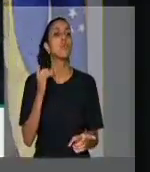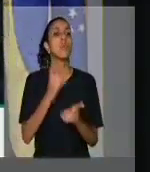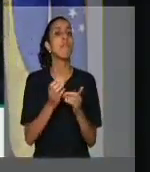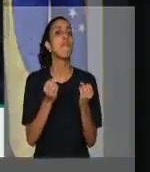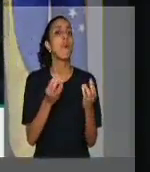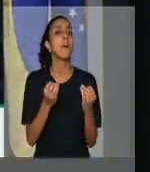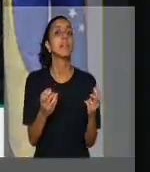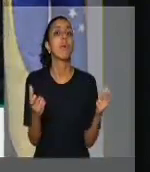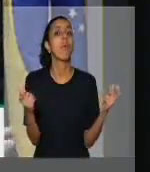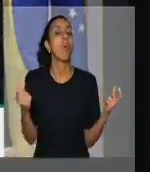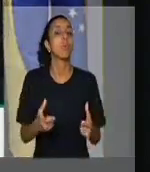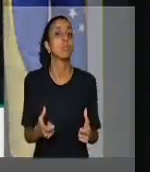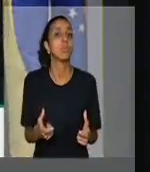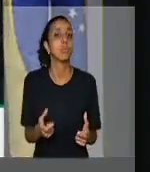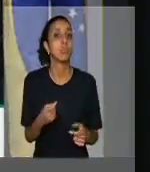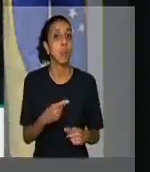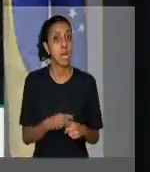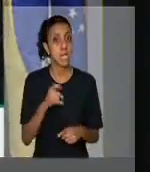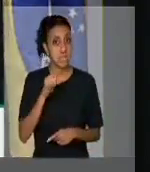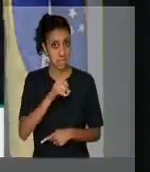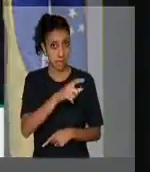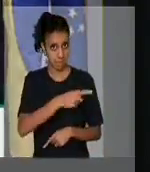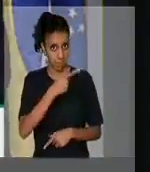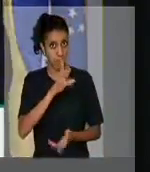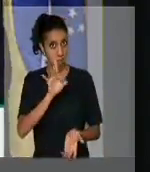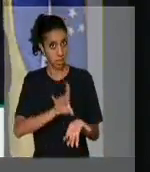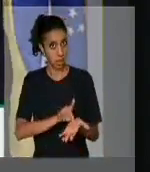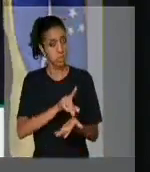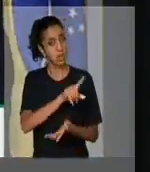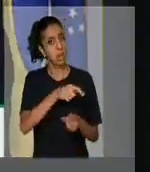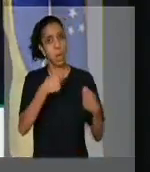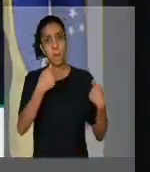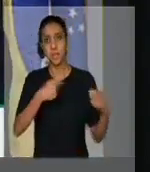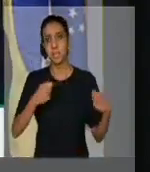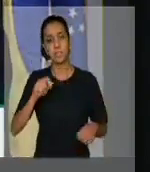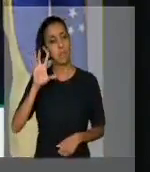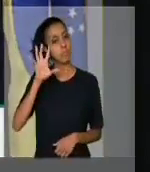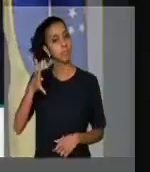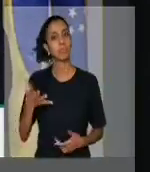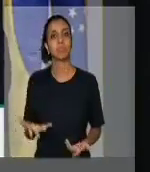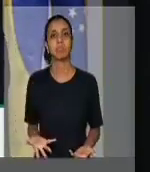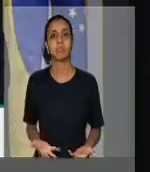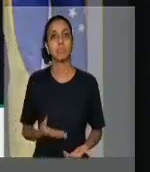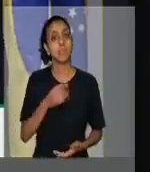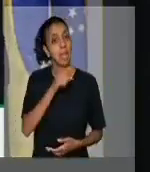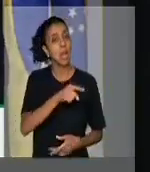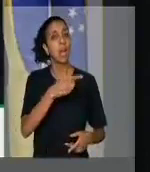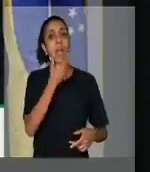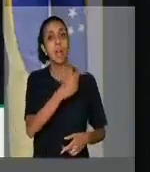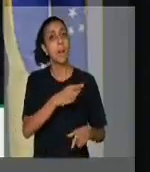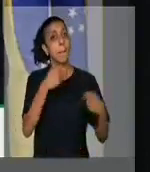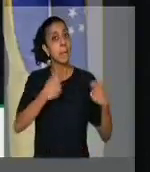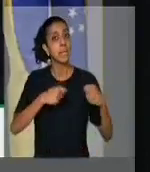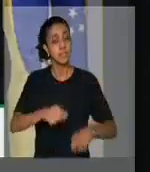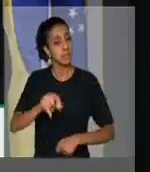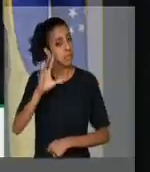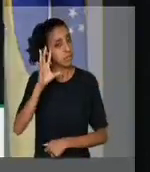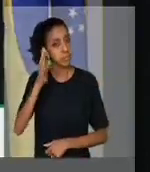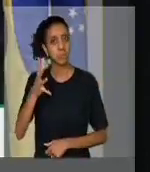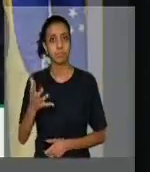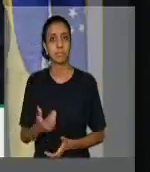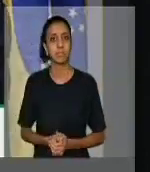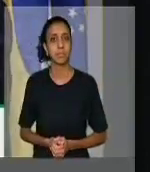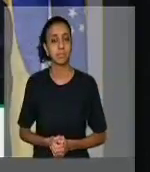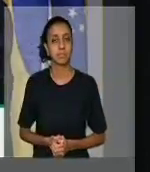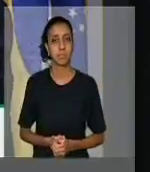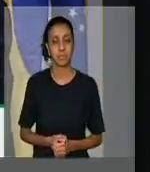se for confirmado o que ele disse, ele tem que adotar uma providência. Ele tem que tomar uma providência. e